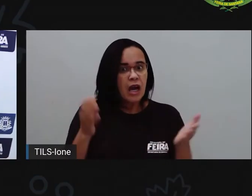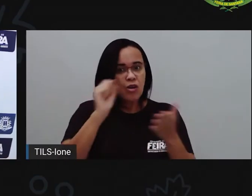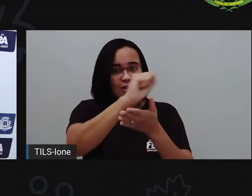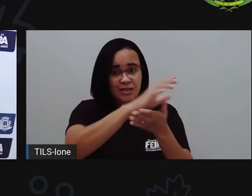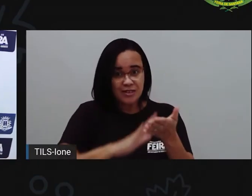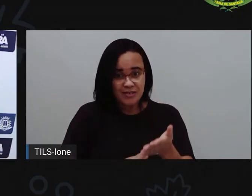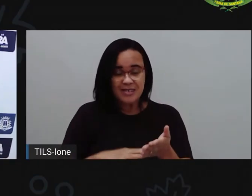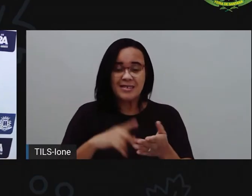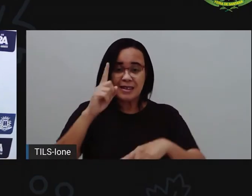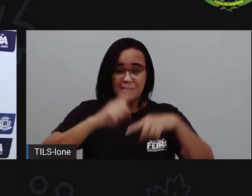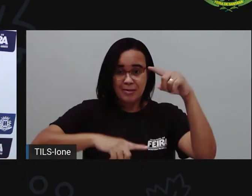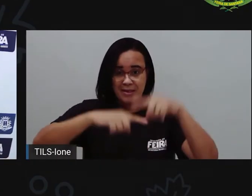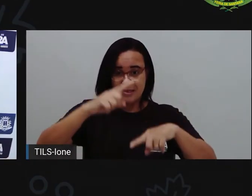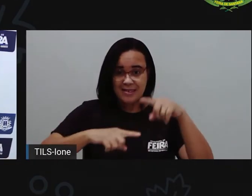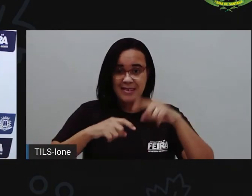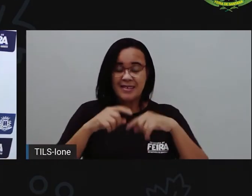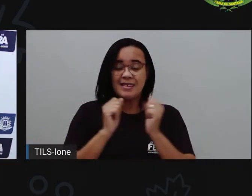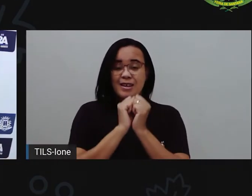gente fazer junto.